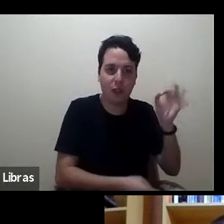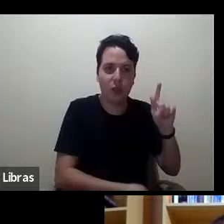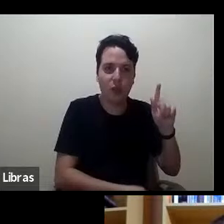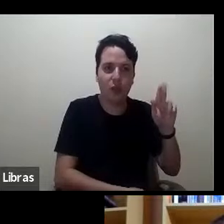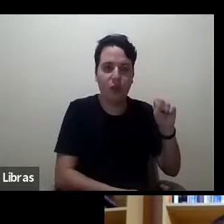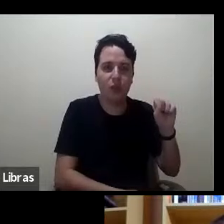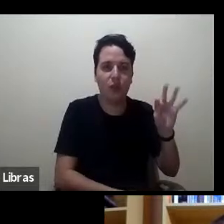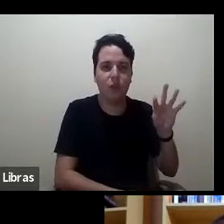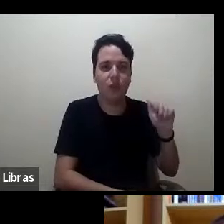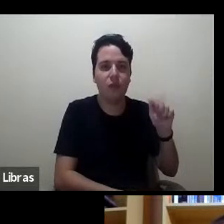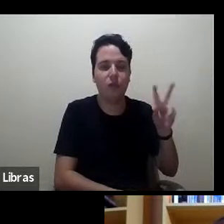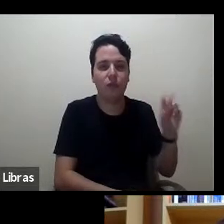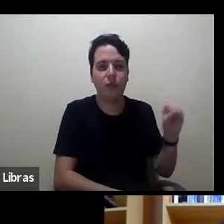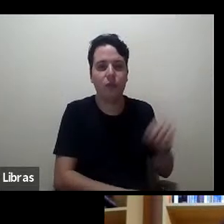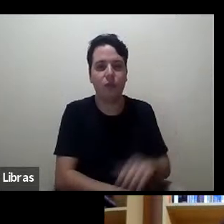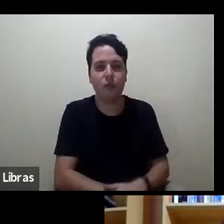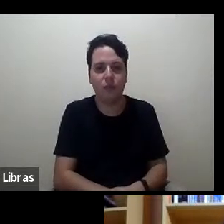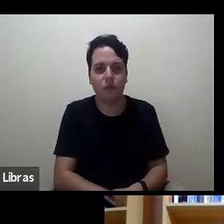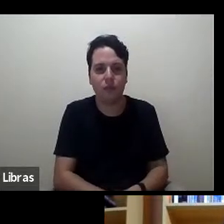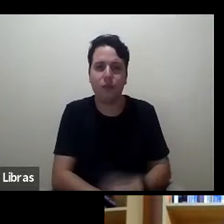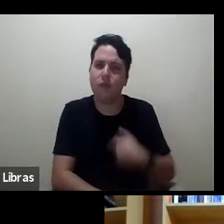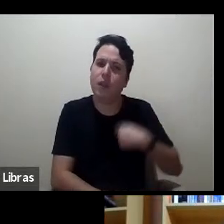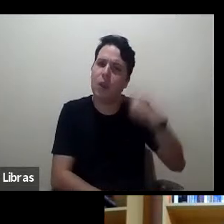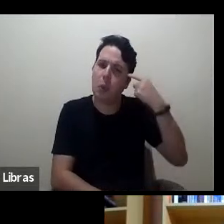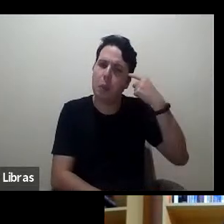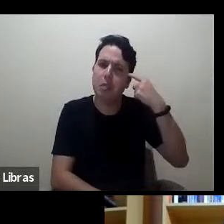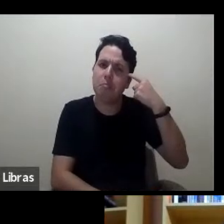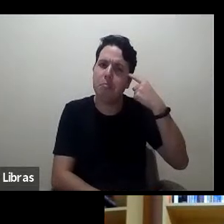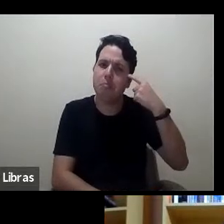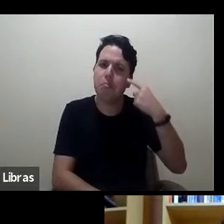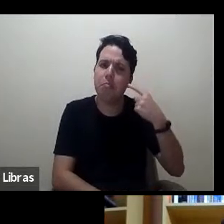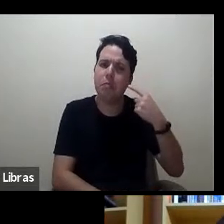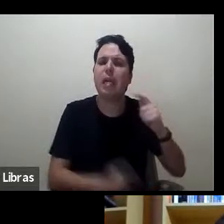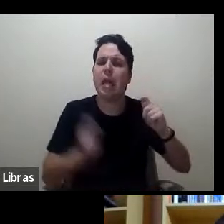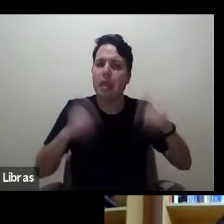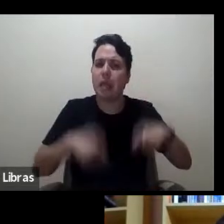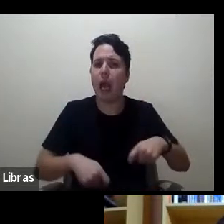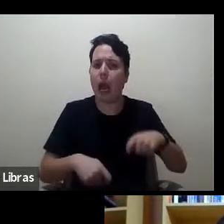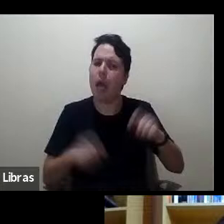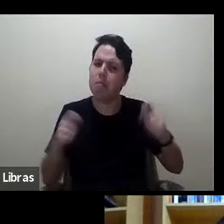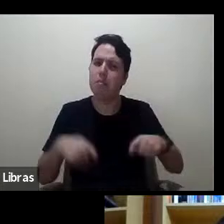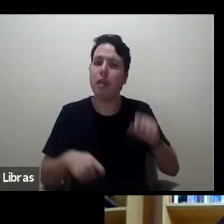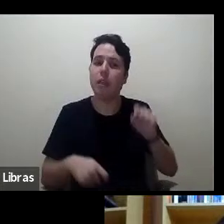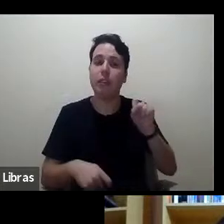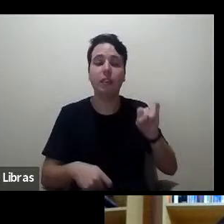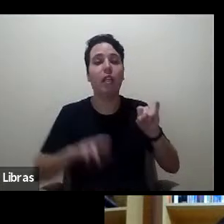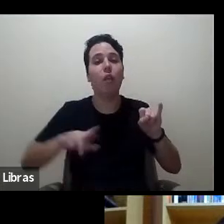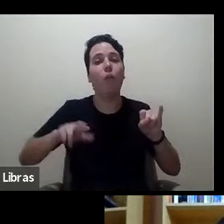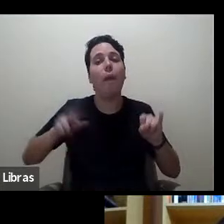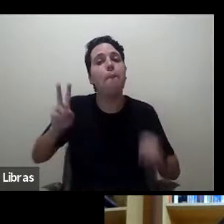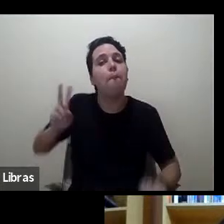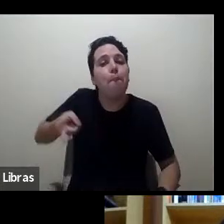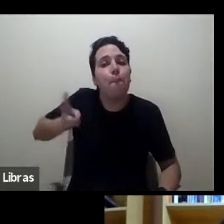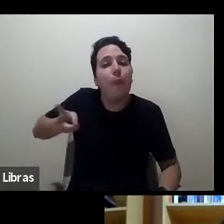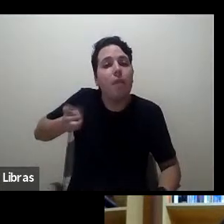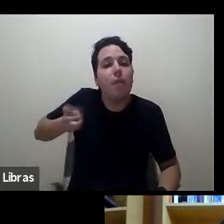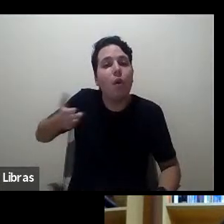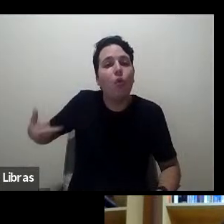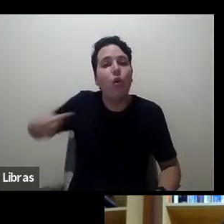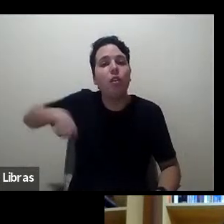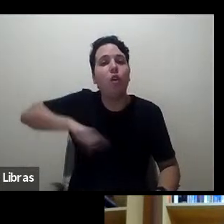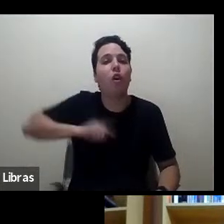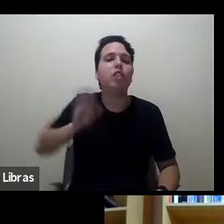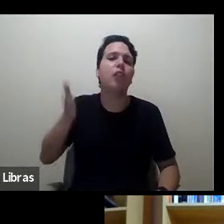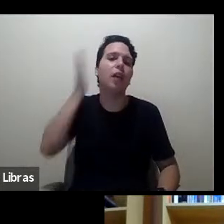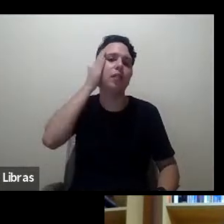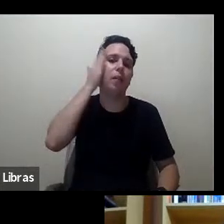Fico pensando, vale, vale, sem dúvida, desde que não seja para repetir tudo o que a gente já sabe, né? Uma